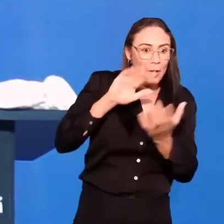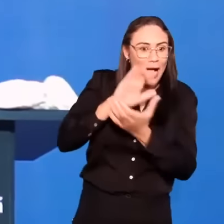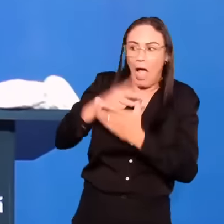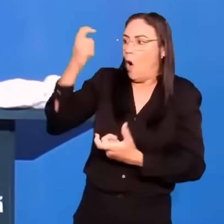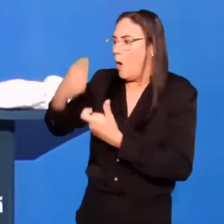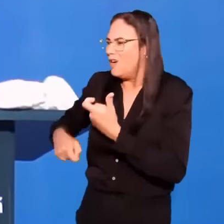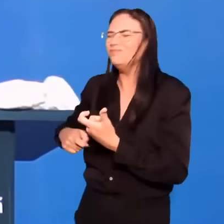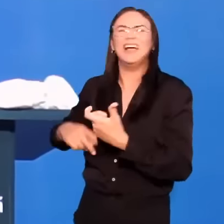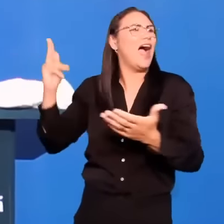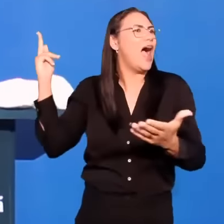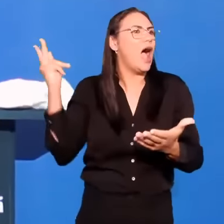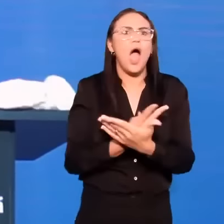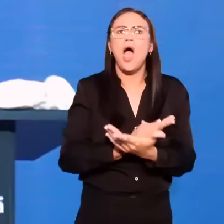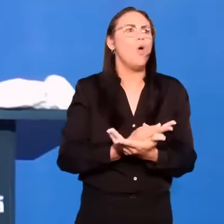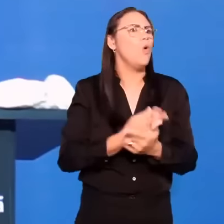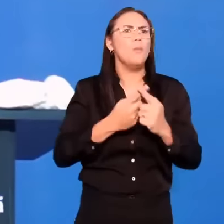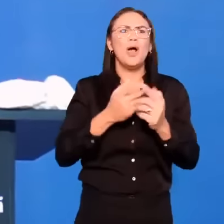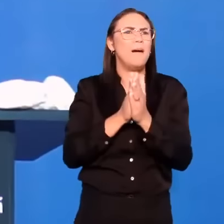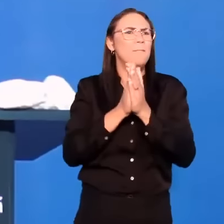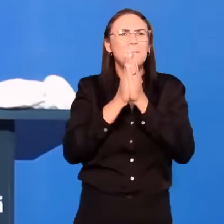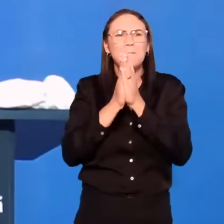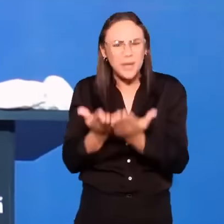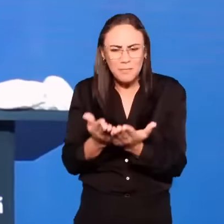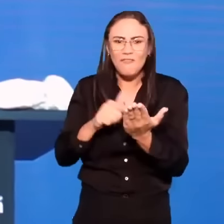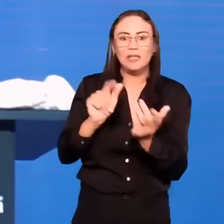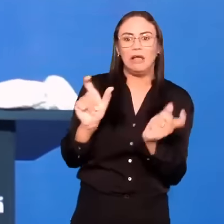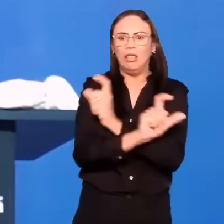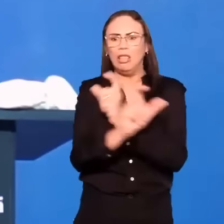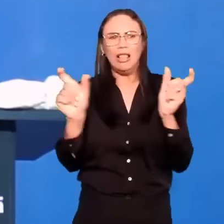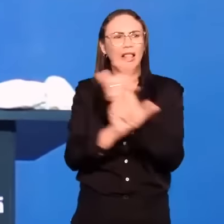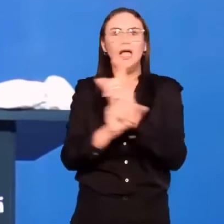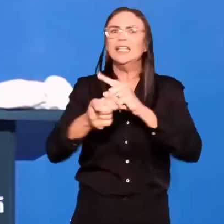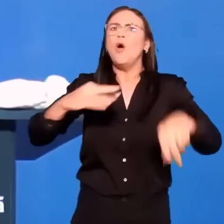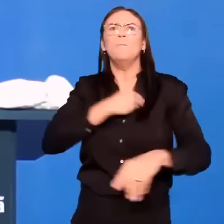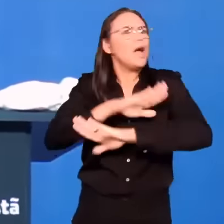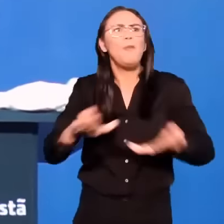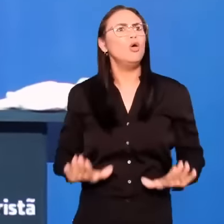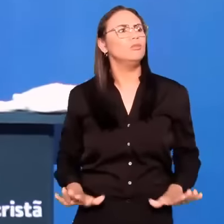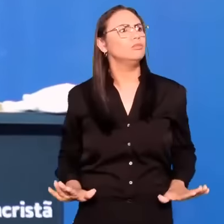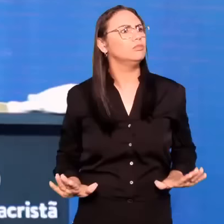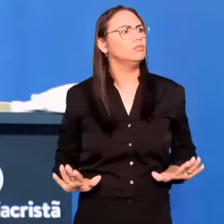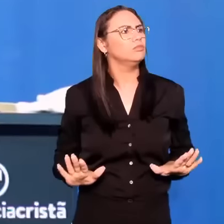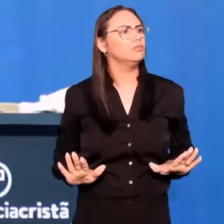Paulo está dizendo, não distorça a Bíblia para satisfazer o seu desejo. É pecado e pronto.